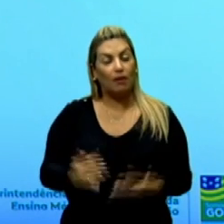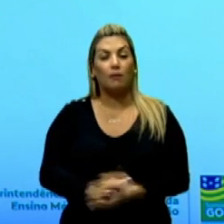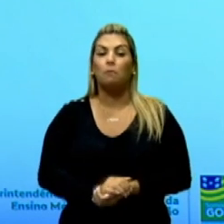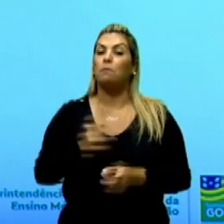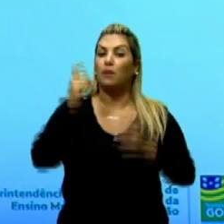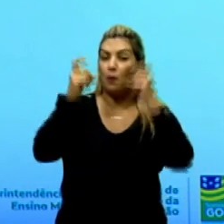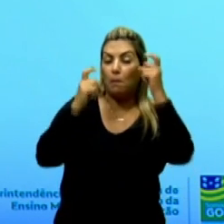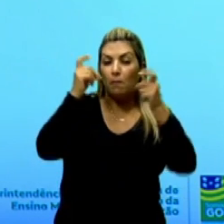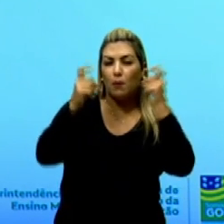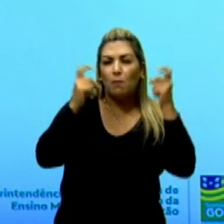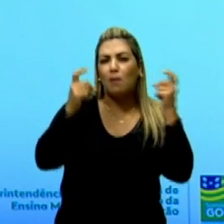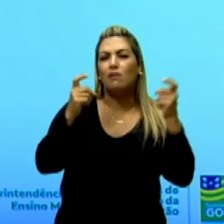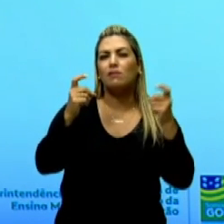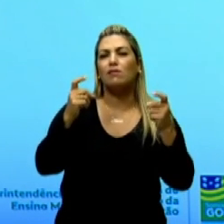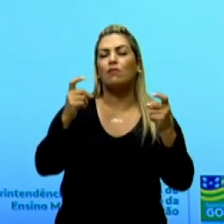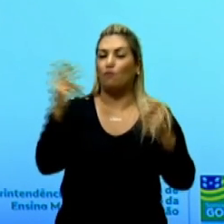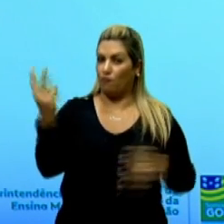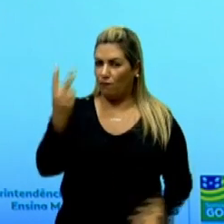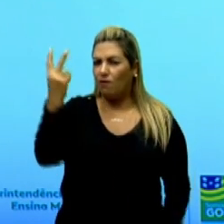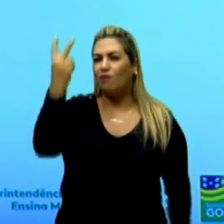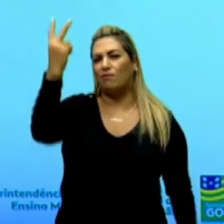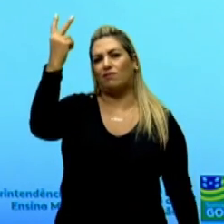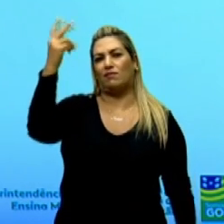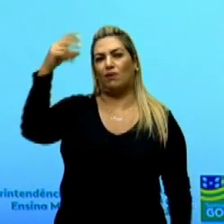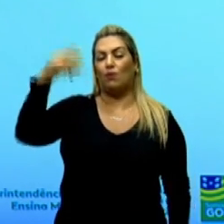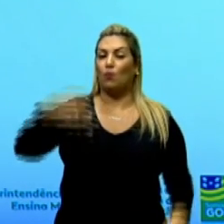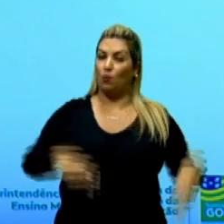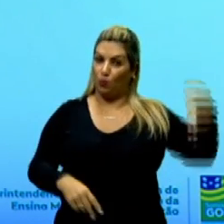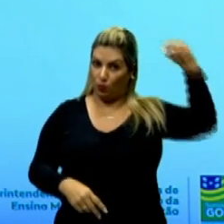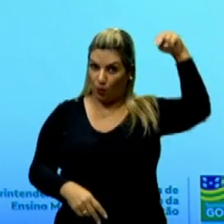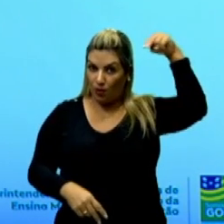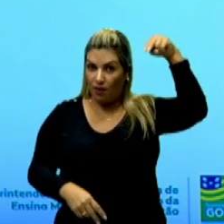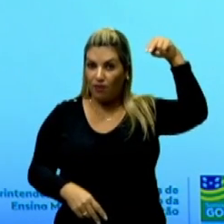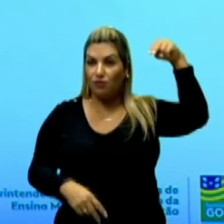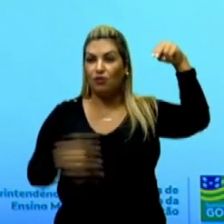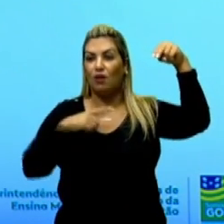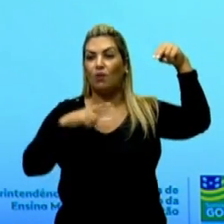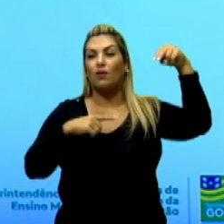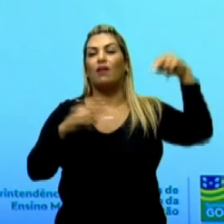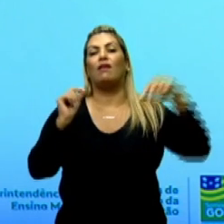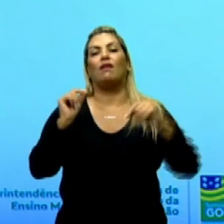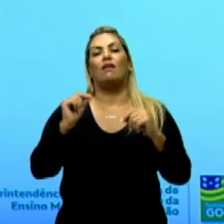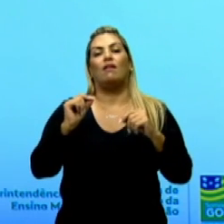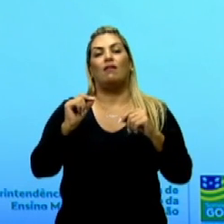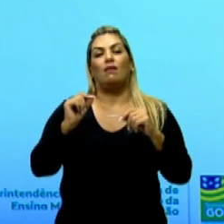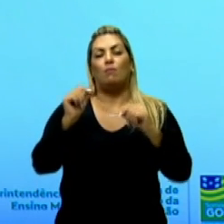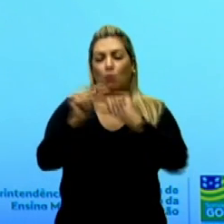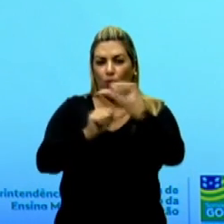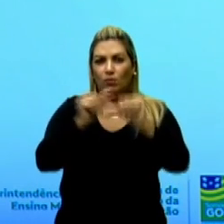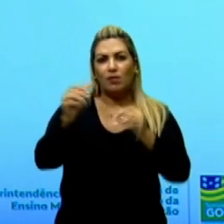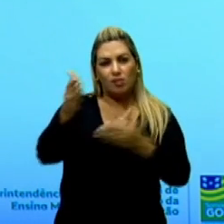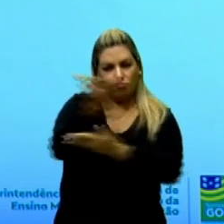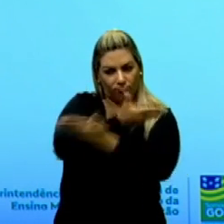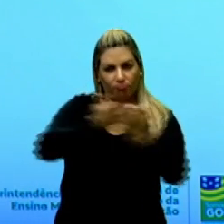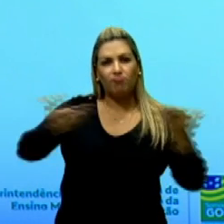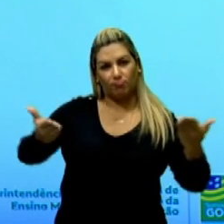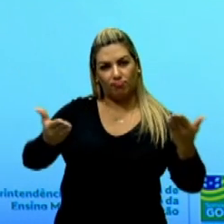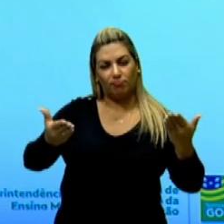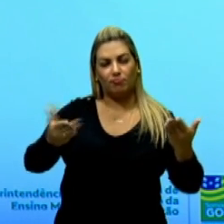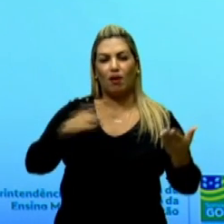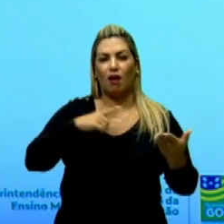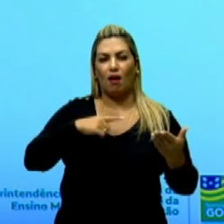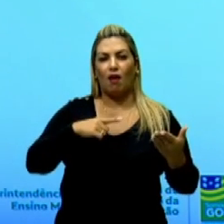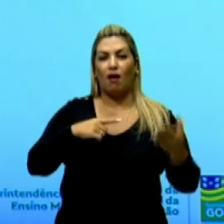preocupação com a valorização do Nordeste deve-se, em parte, ao deslocamento do eixo econômico e cultural para o Sul,